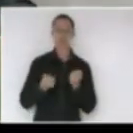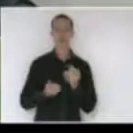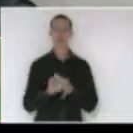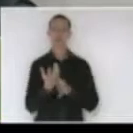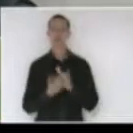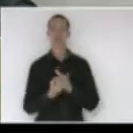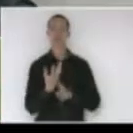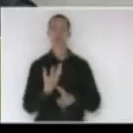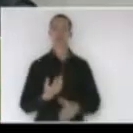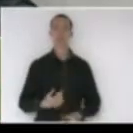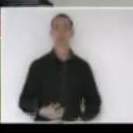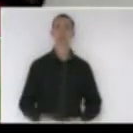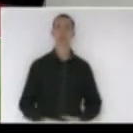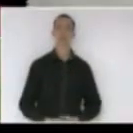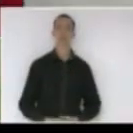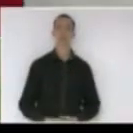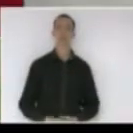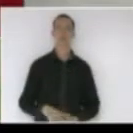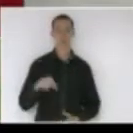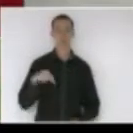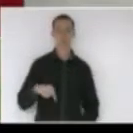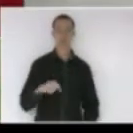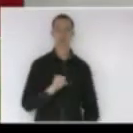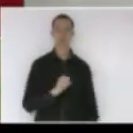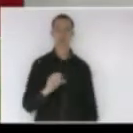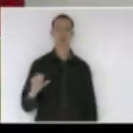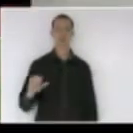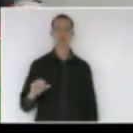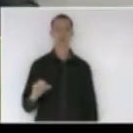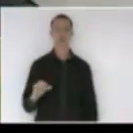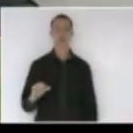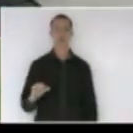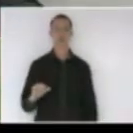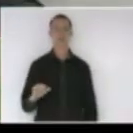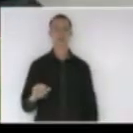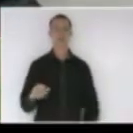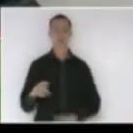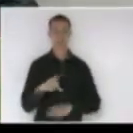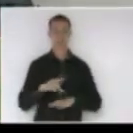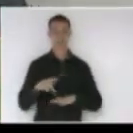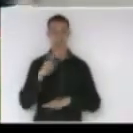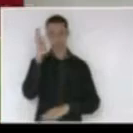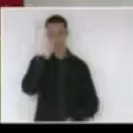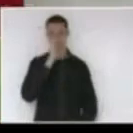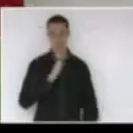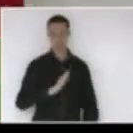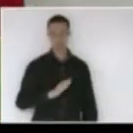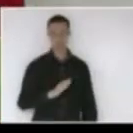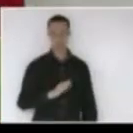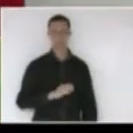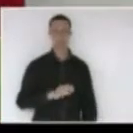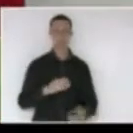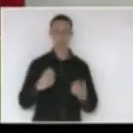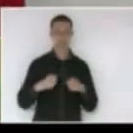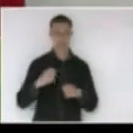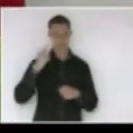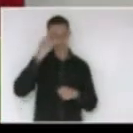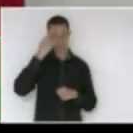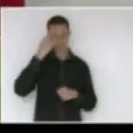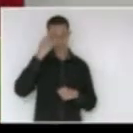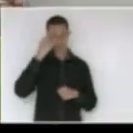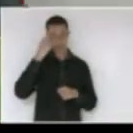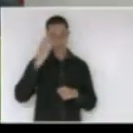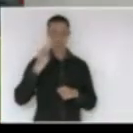e Santa Catarina e o nosso país ele tem que repensar